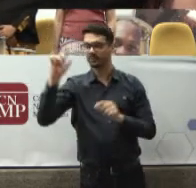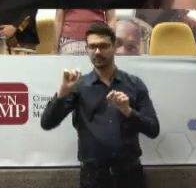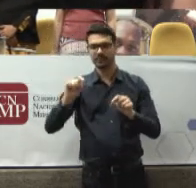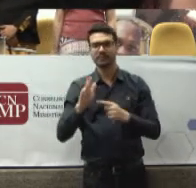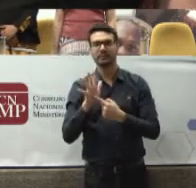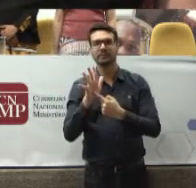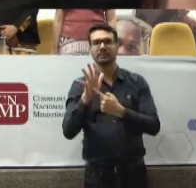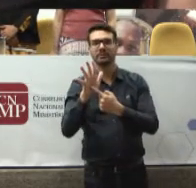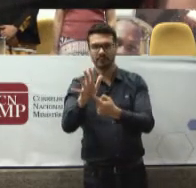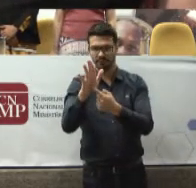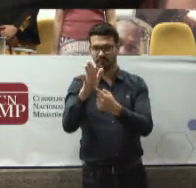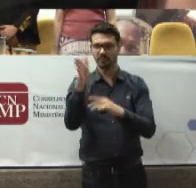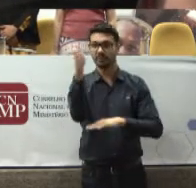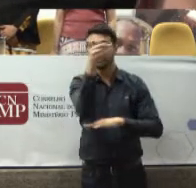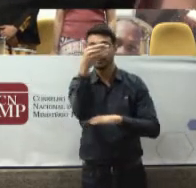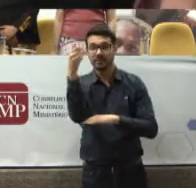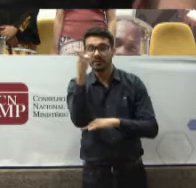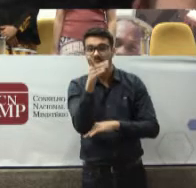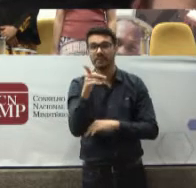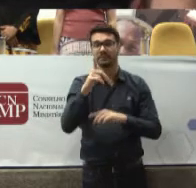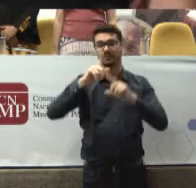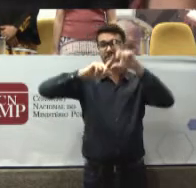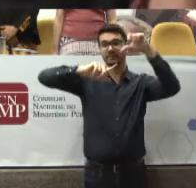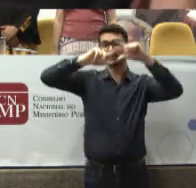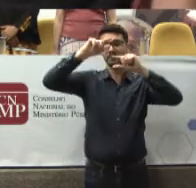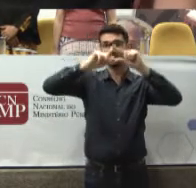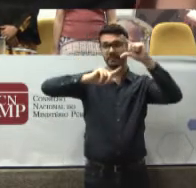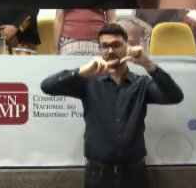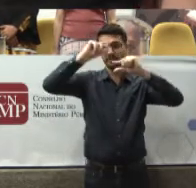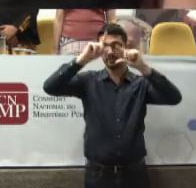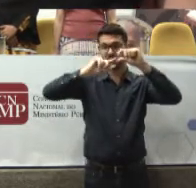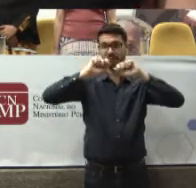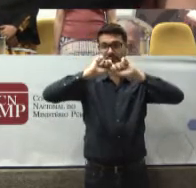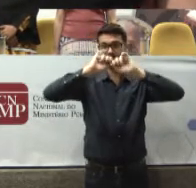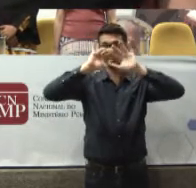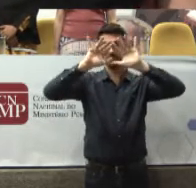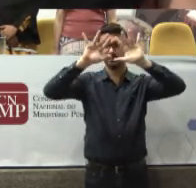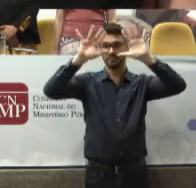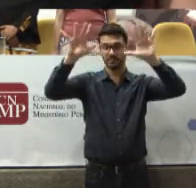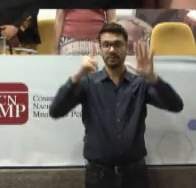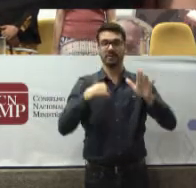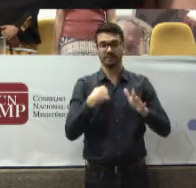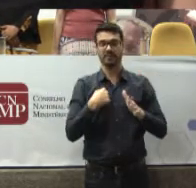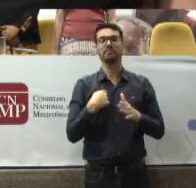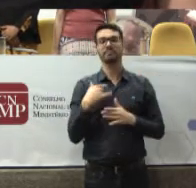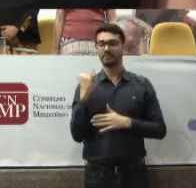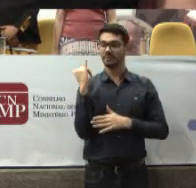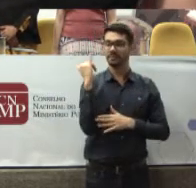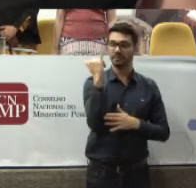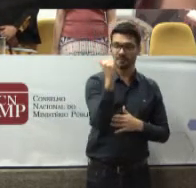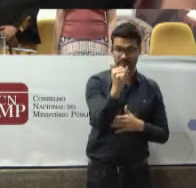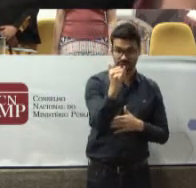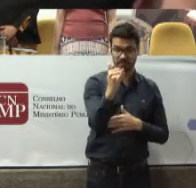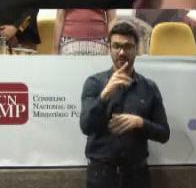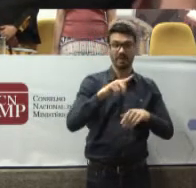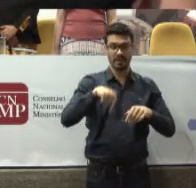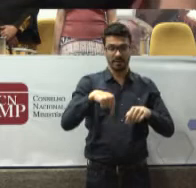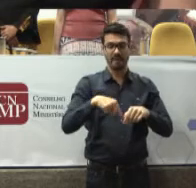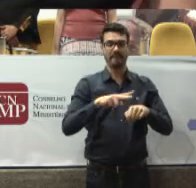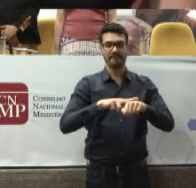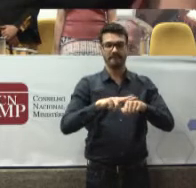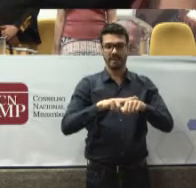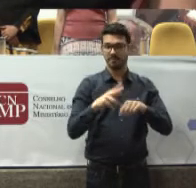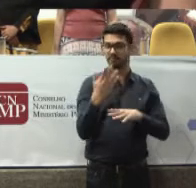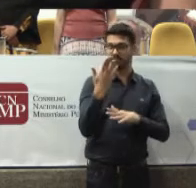imenso esplêndido E eternamente imenso esplêndido O que a terra, idade do céu